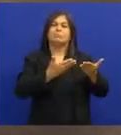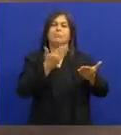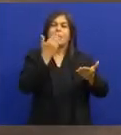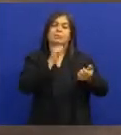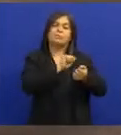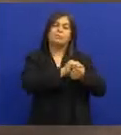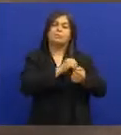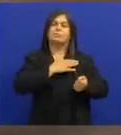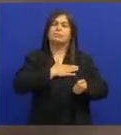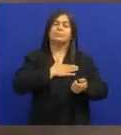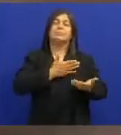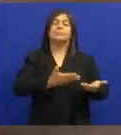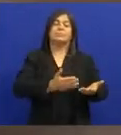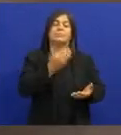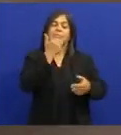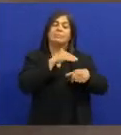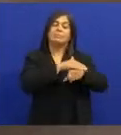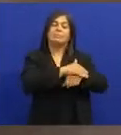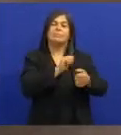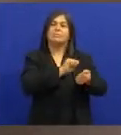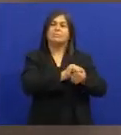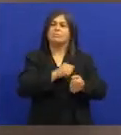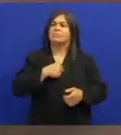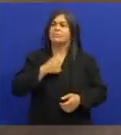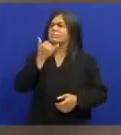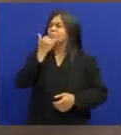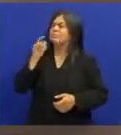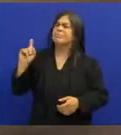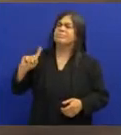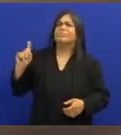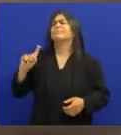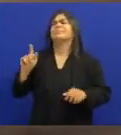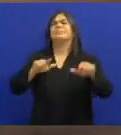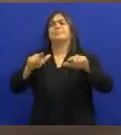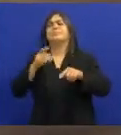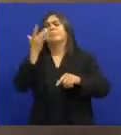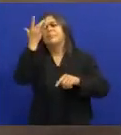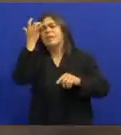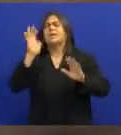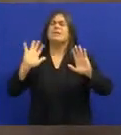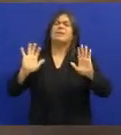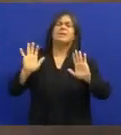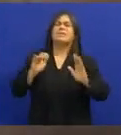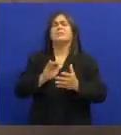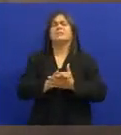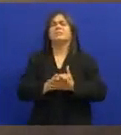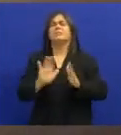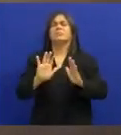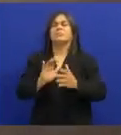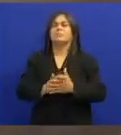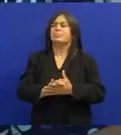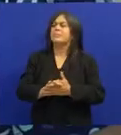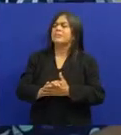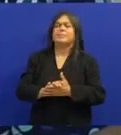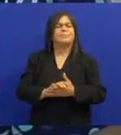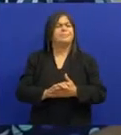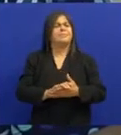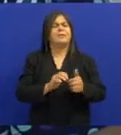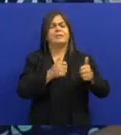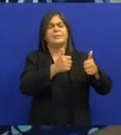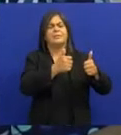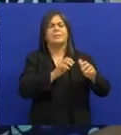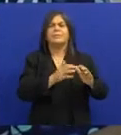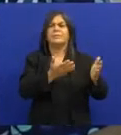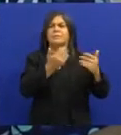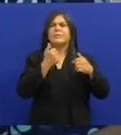convidar pra você Pra ir jantar comigo Aí eu falei Que não podia Que eu tinha que trabalhar no dia seguinte Aí ele falou